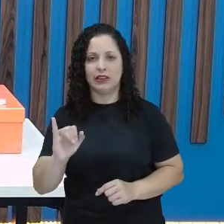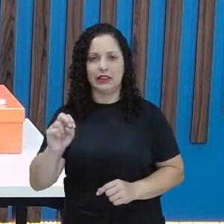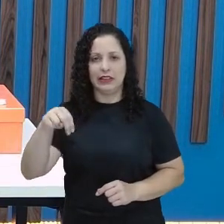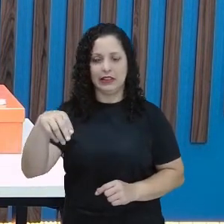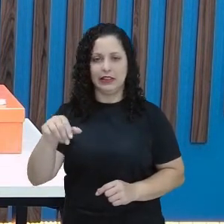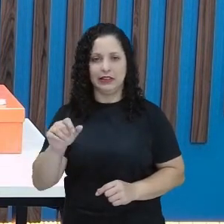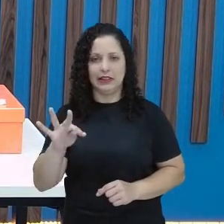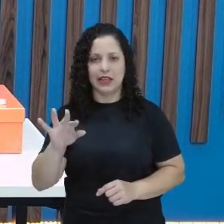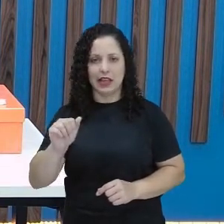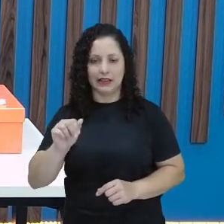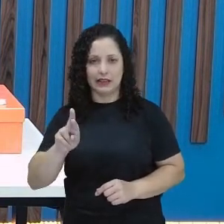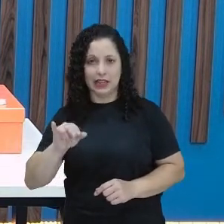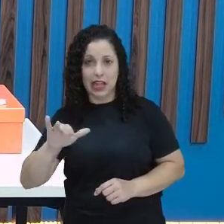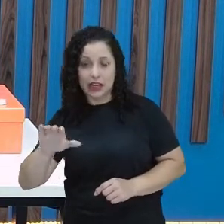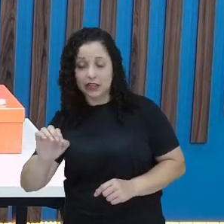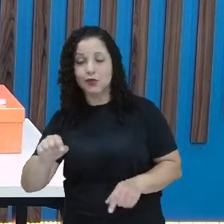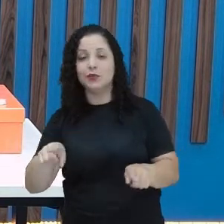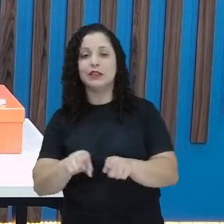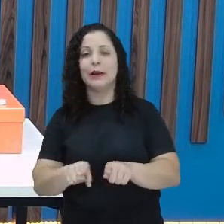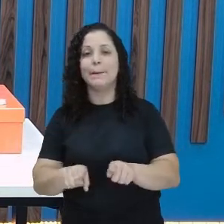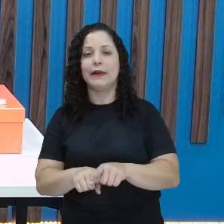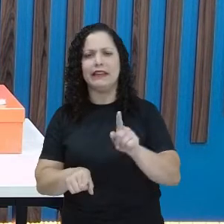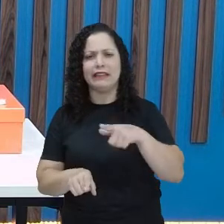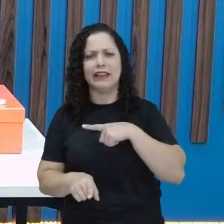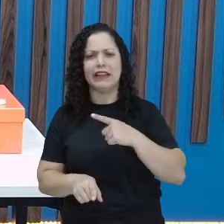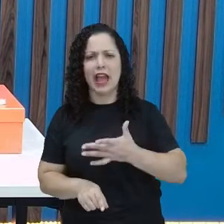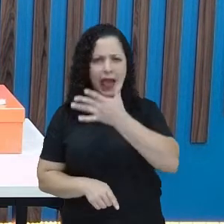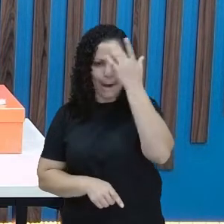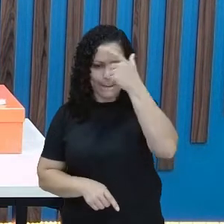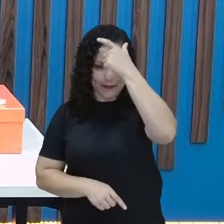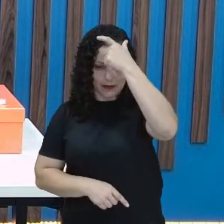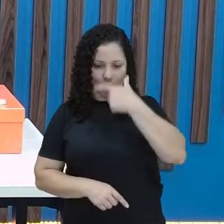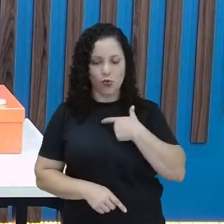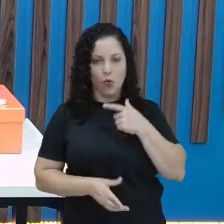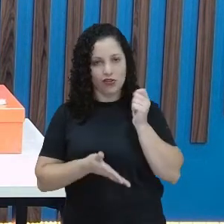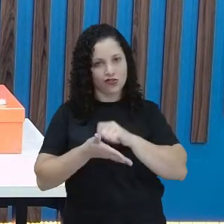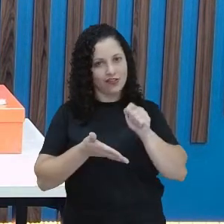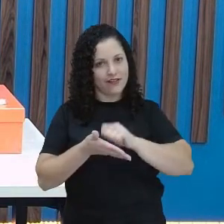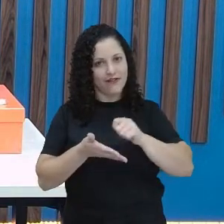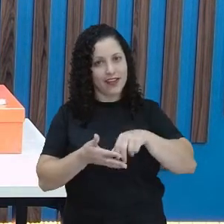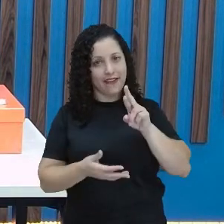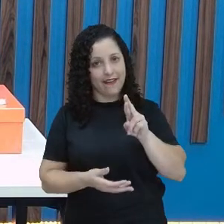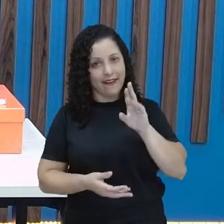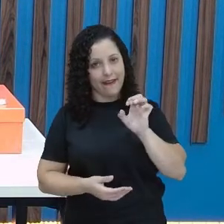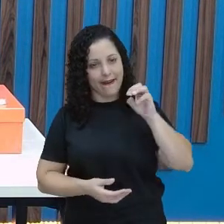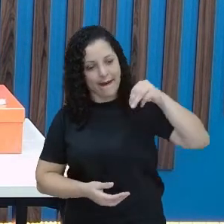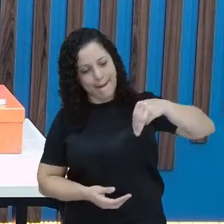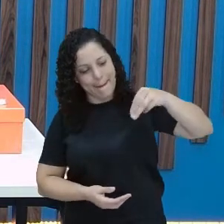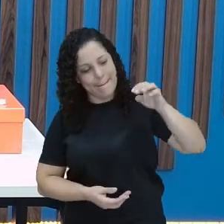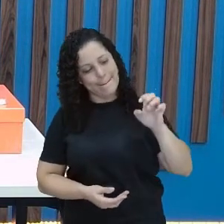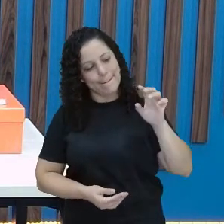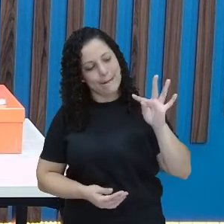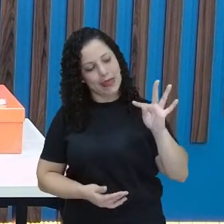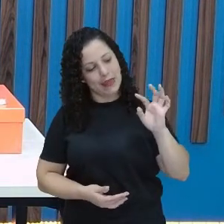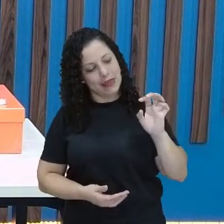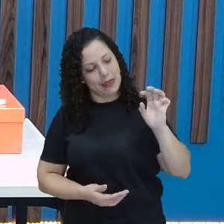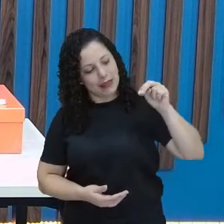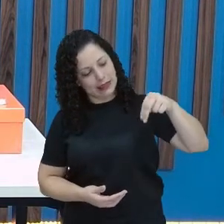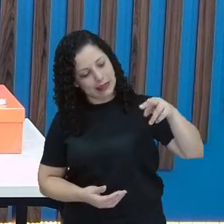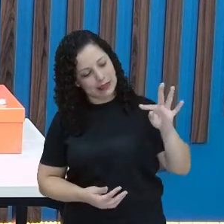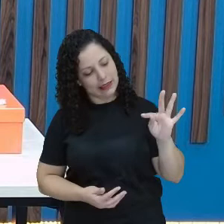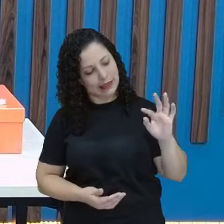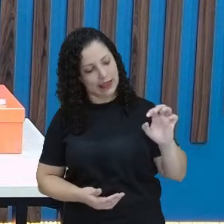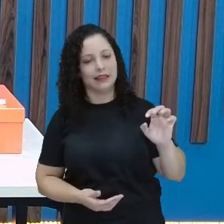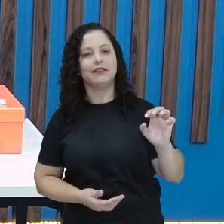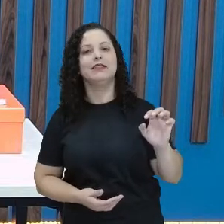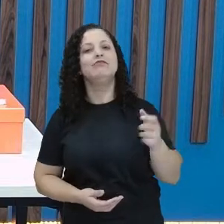remetente. E o remetente quem é? É a pessoa que está escrevendo. Se eu estou escrevendo o bilhete, eu